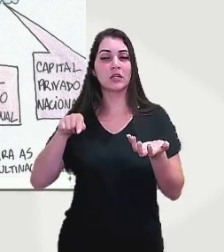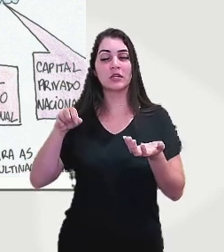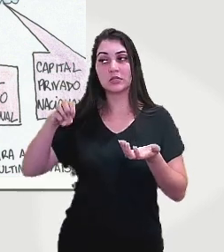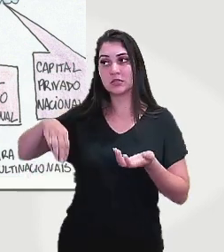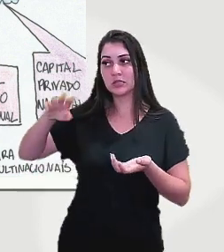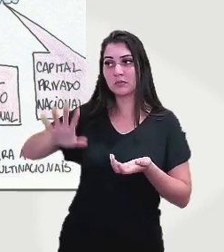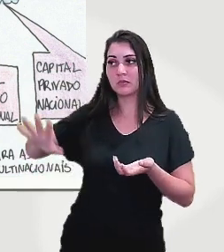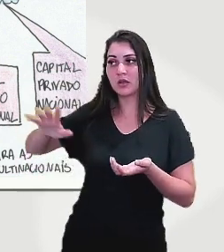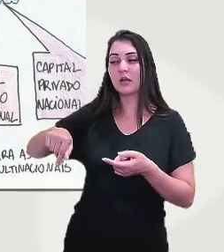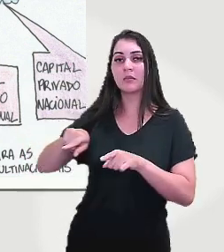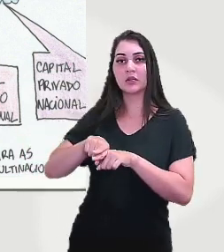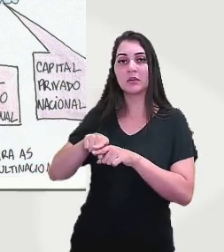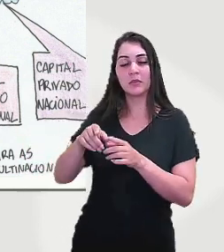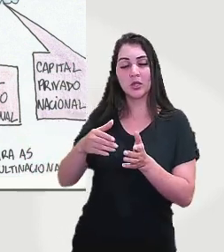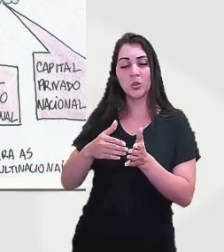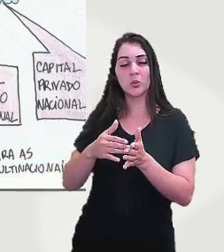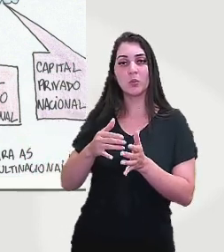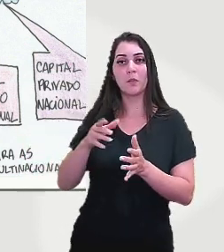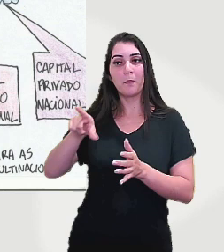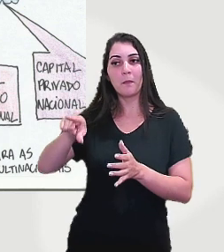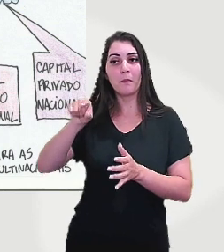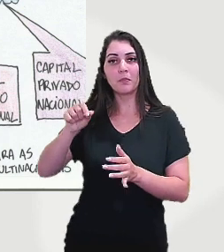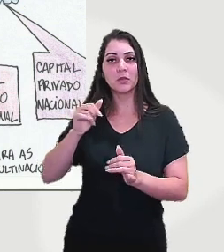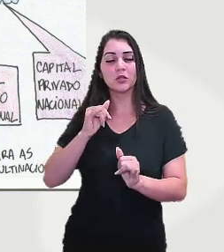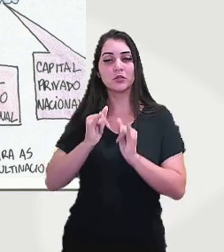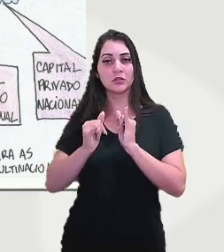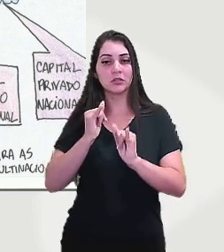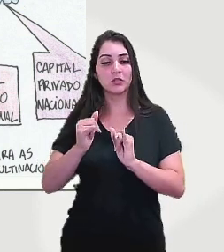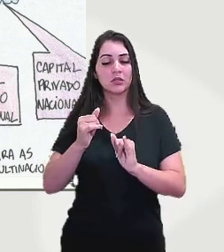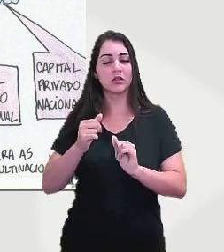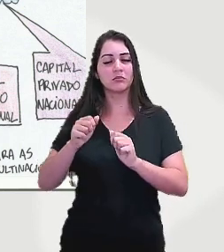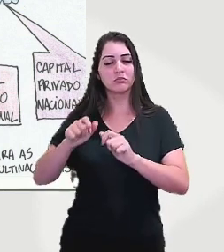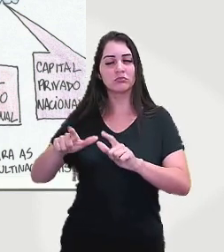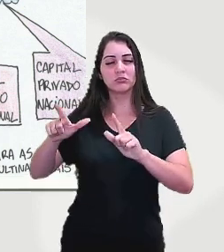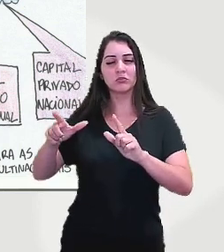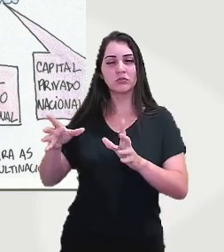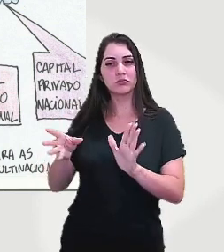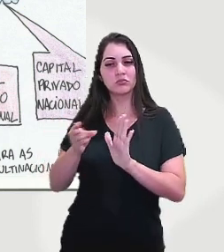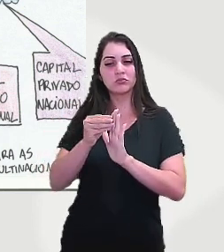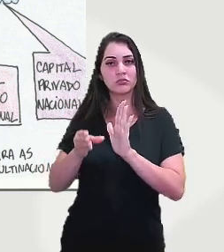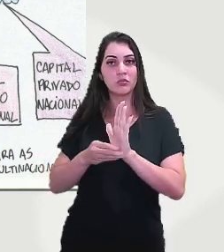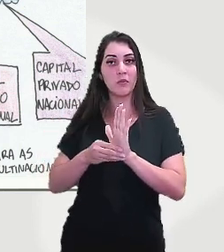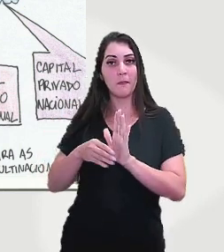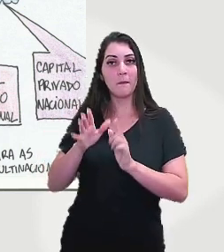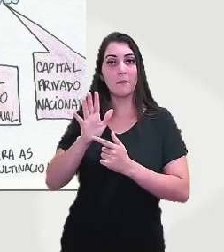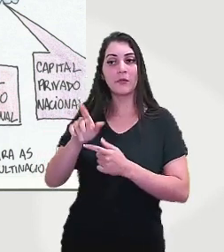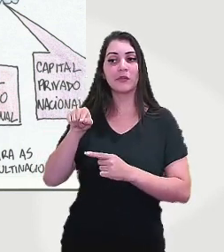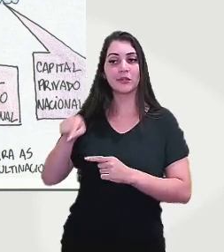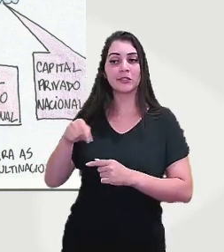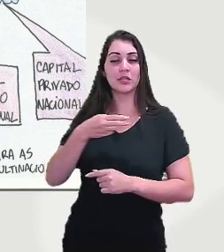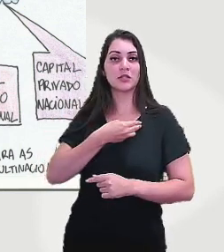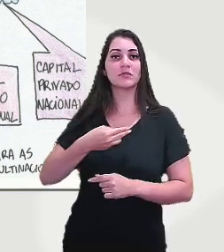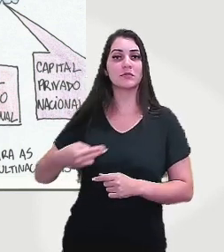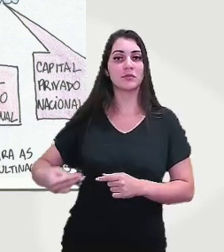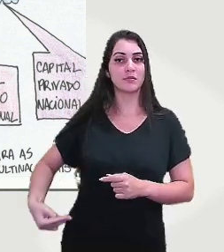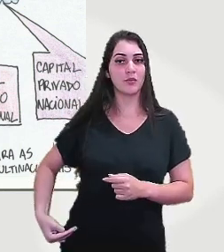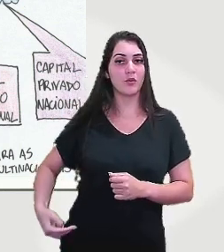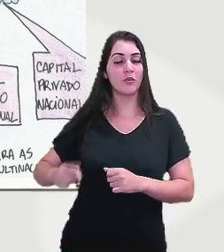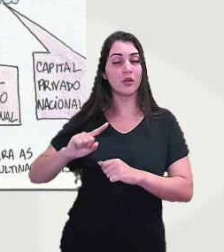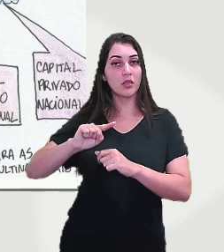pessoal, porque eu achei ele bastante completo para mostrar que essa república no pós